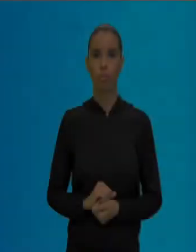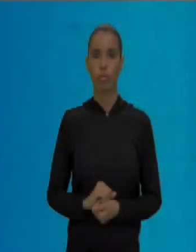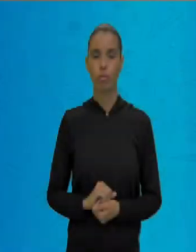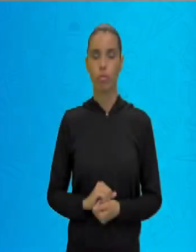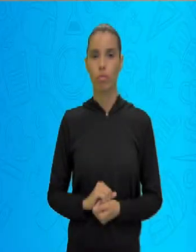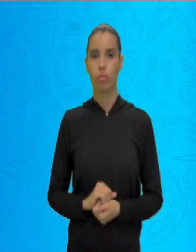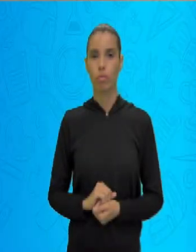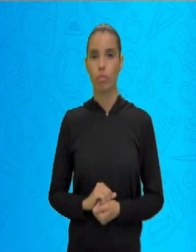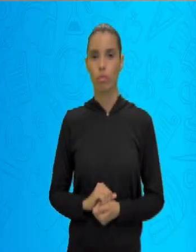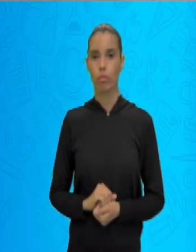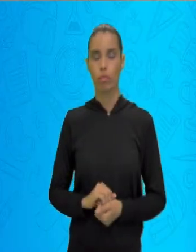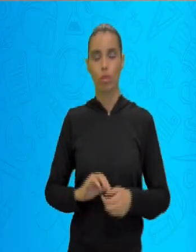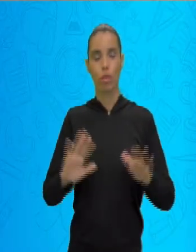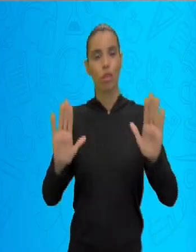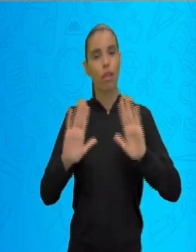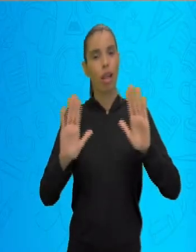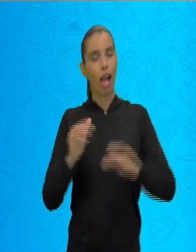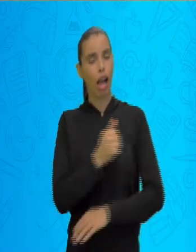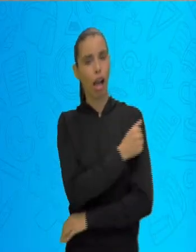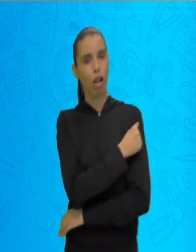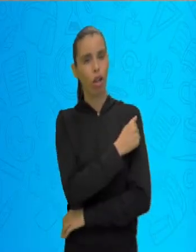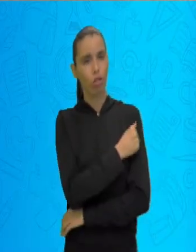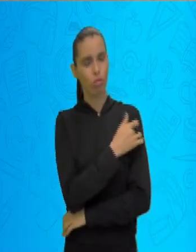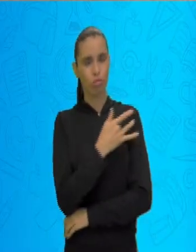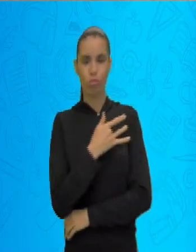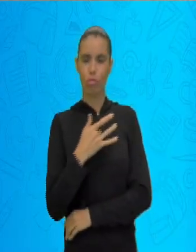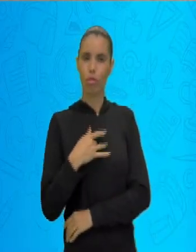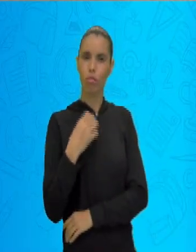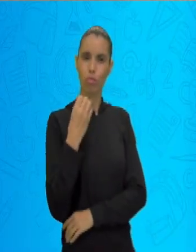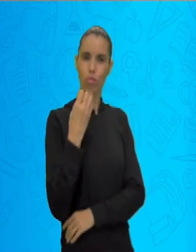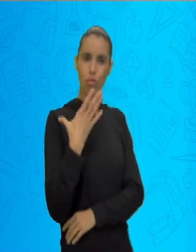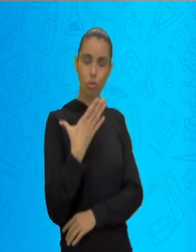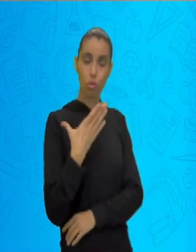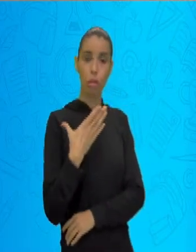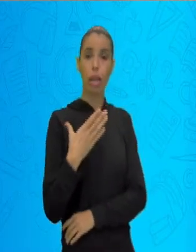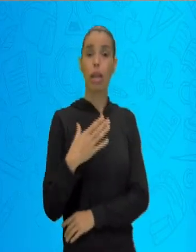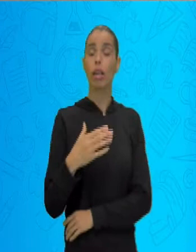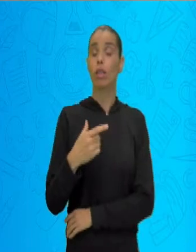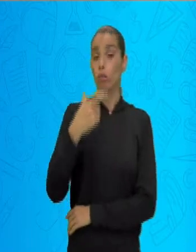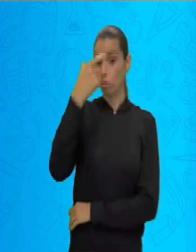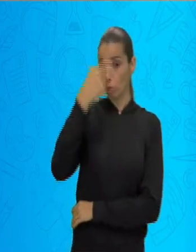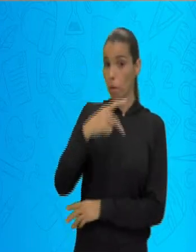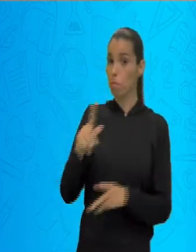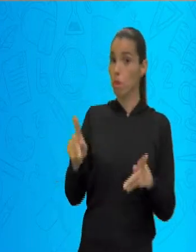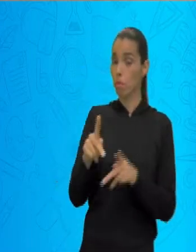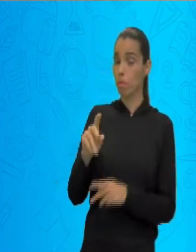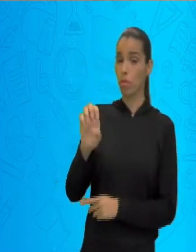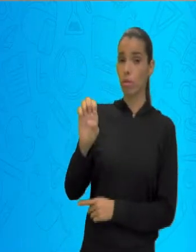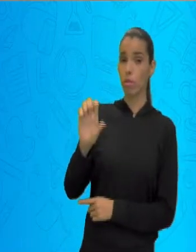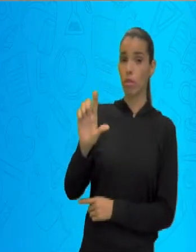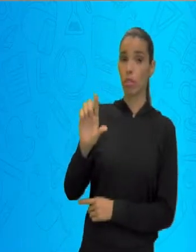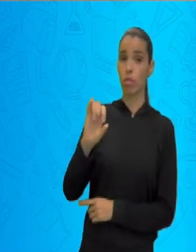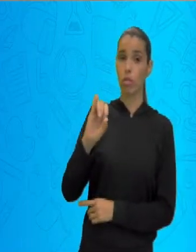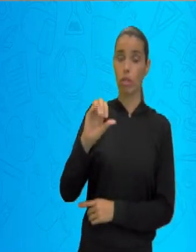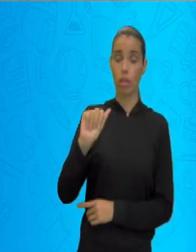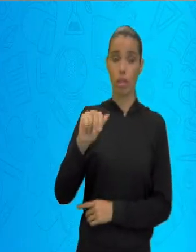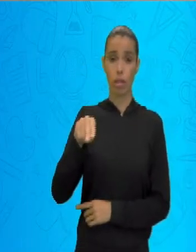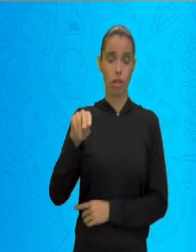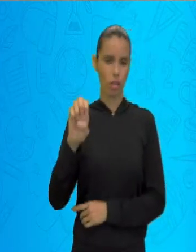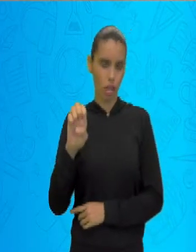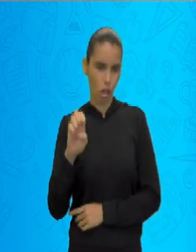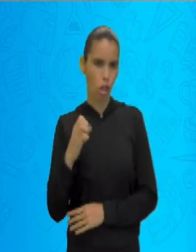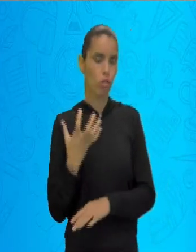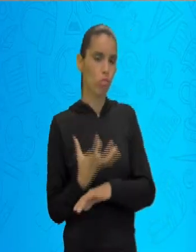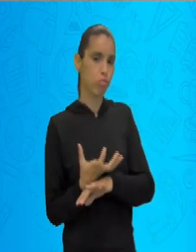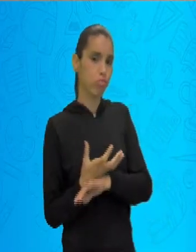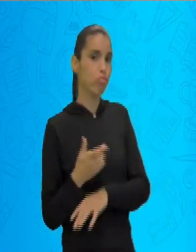Olá, estudante! Tudo bem? Eu sou Eliane, sua professora de Geografia. Nossa